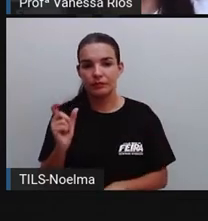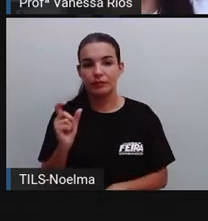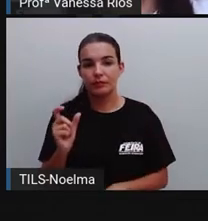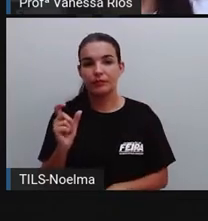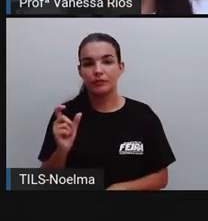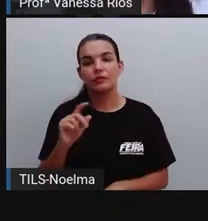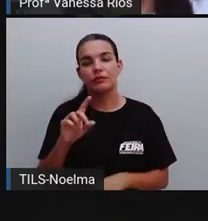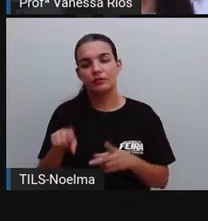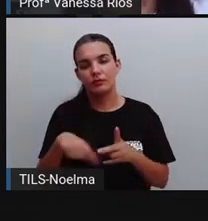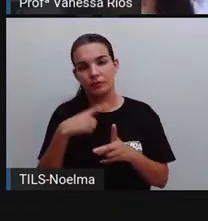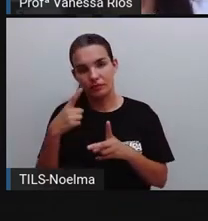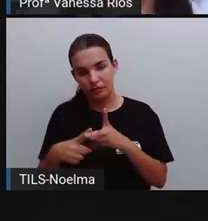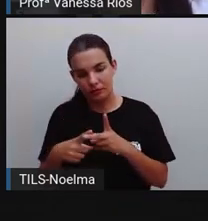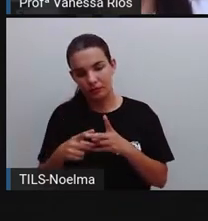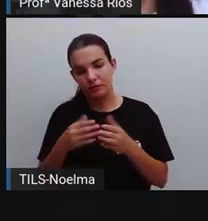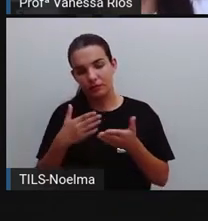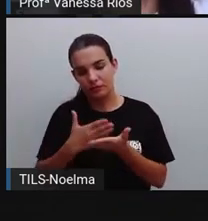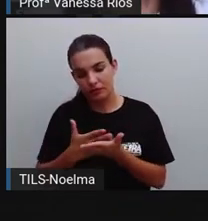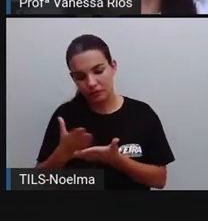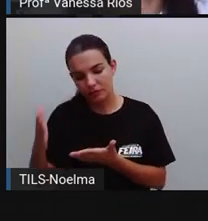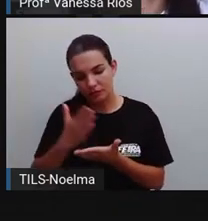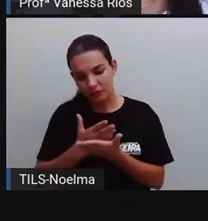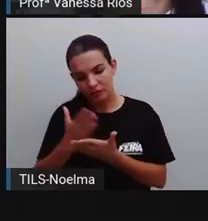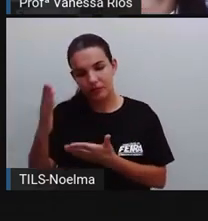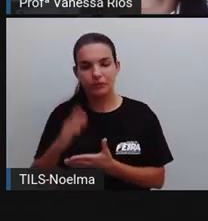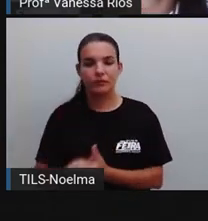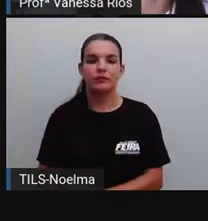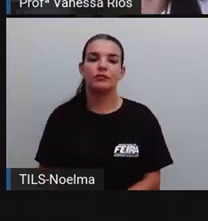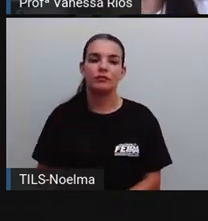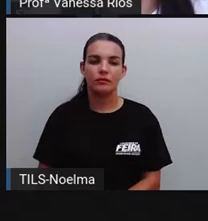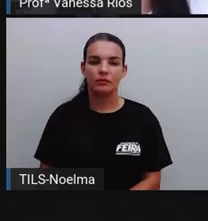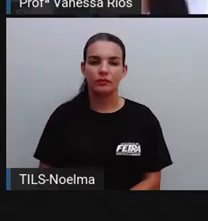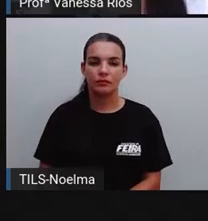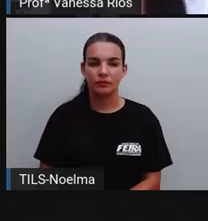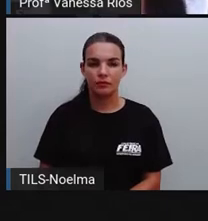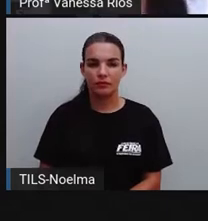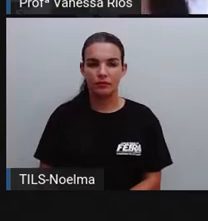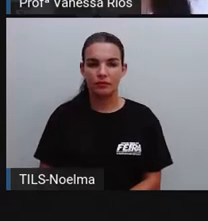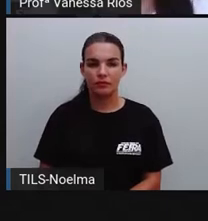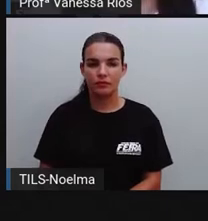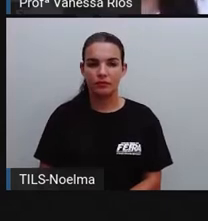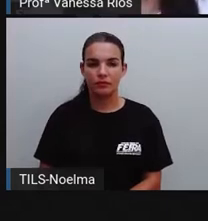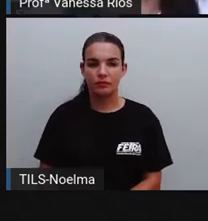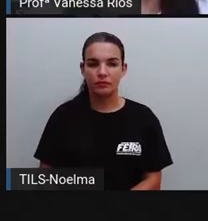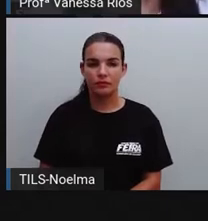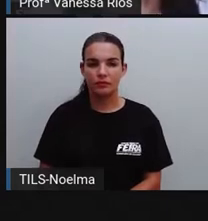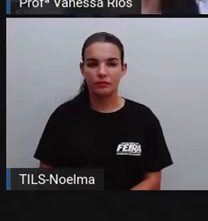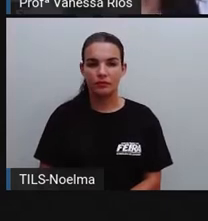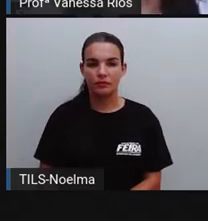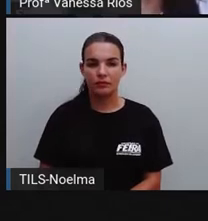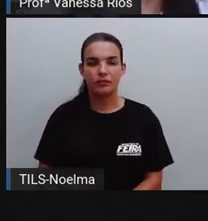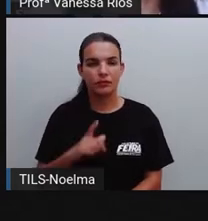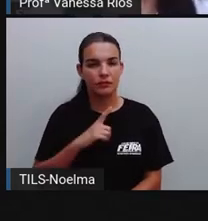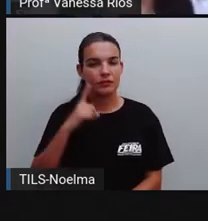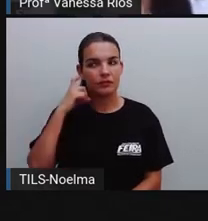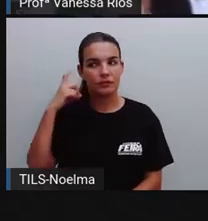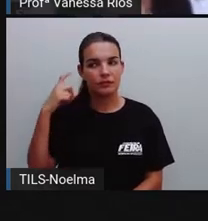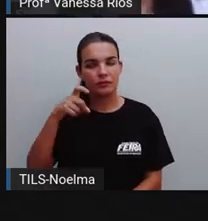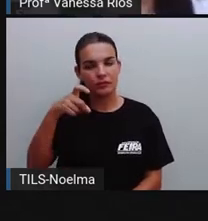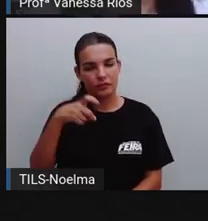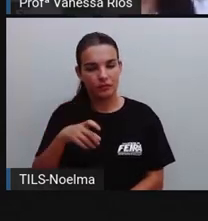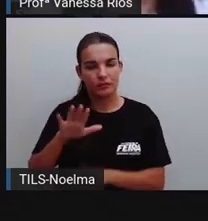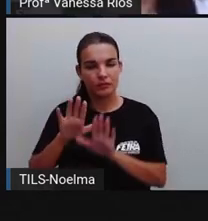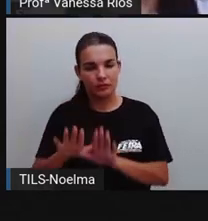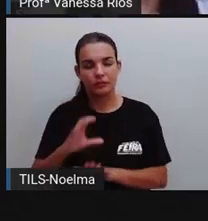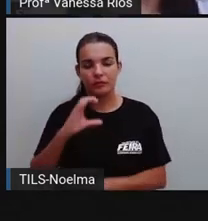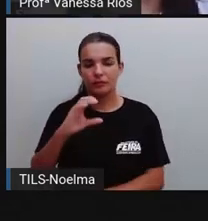derivam, né, do verbo enxer. Enxente, enxarcar, enchido. Apesar do som do X aí, são escritos